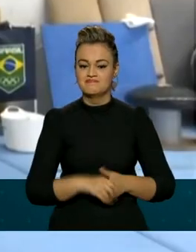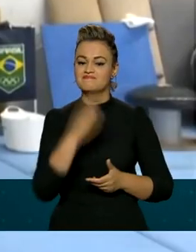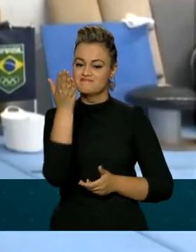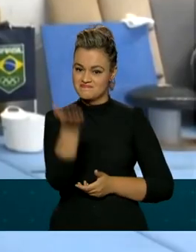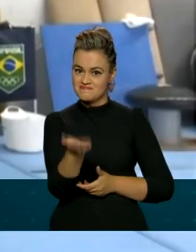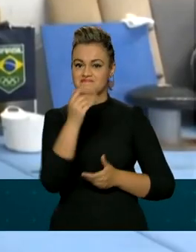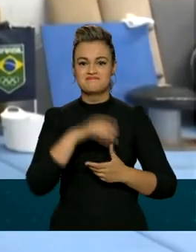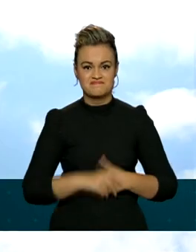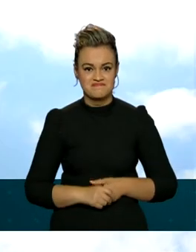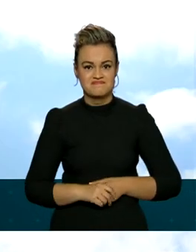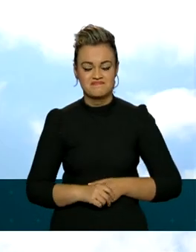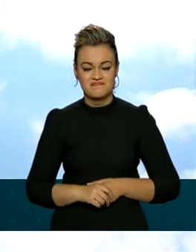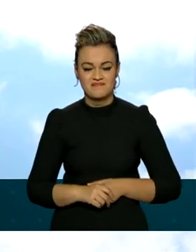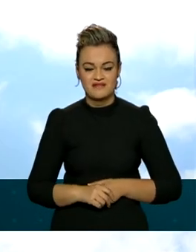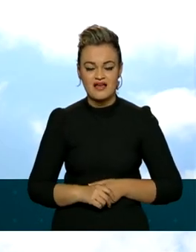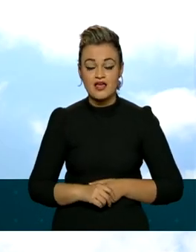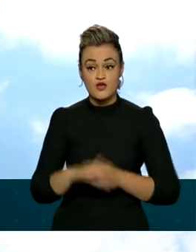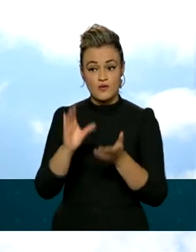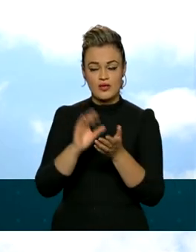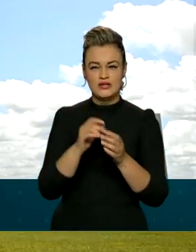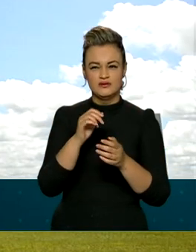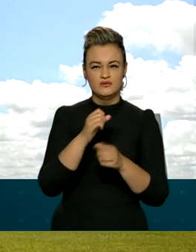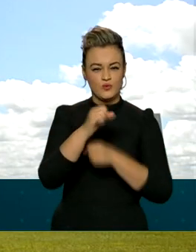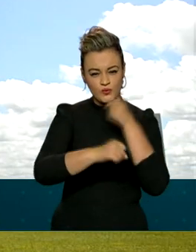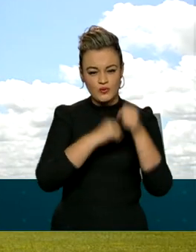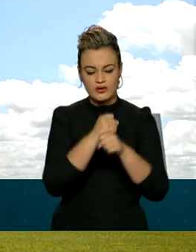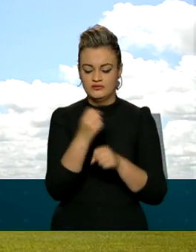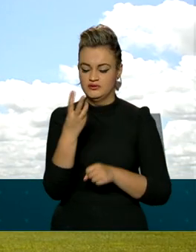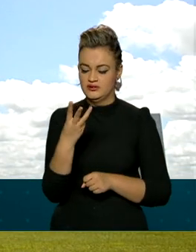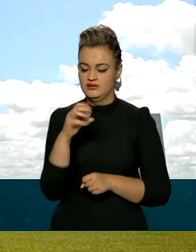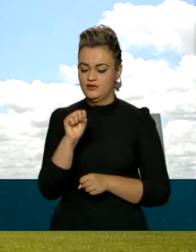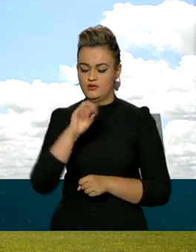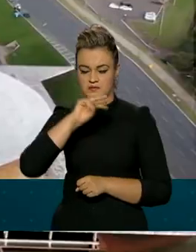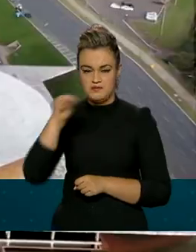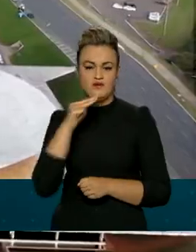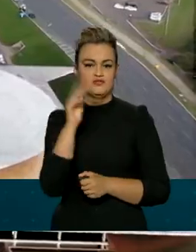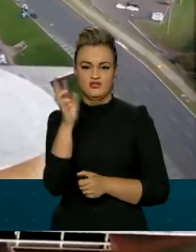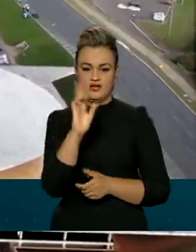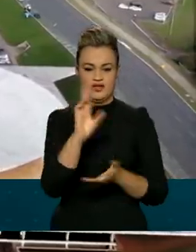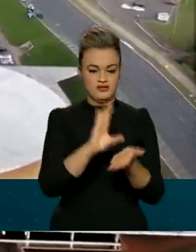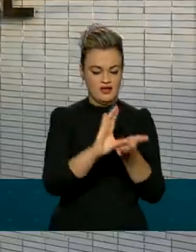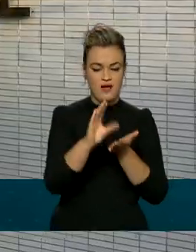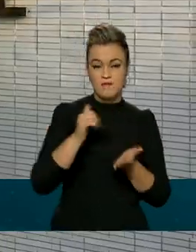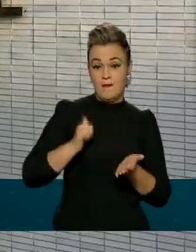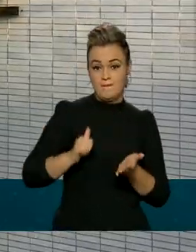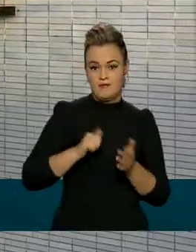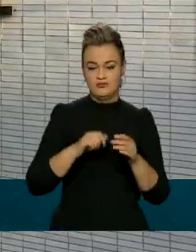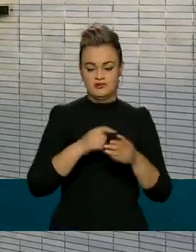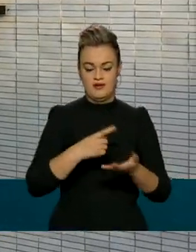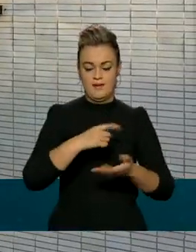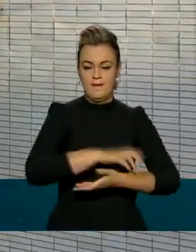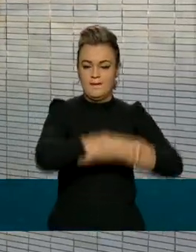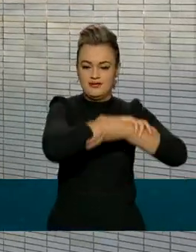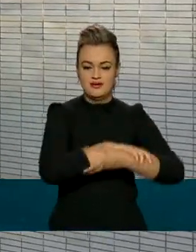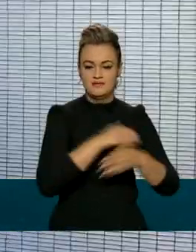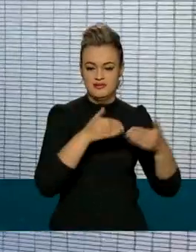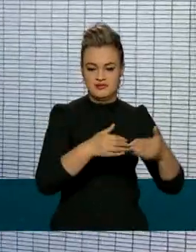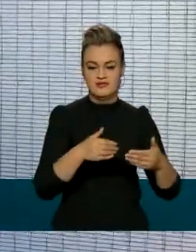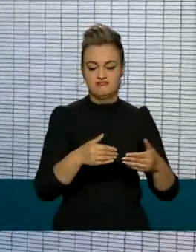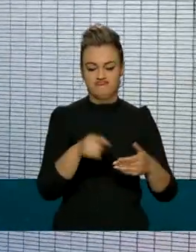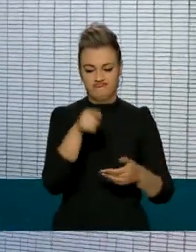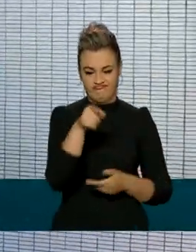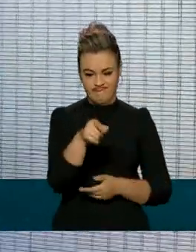ginástica artística. Com um investimento anual de cerca de 38 milhões de reais, a Bolsa é uma parceria entre o Ministério da Cidadania